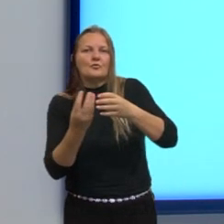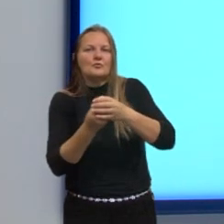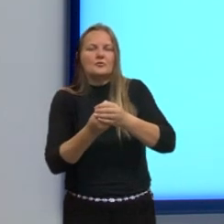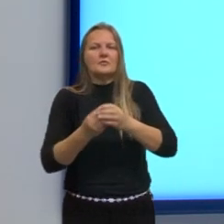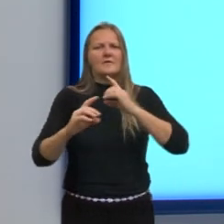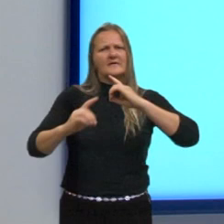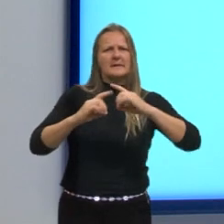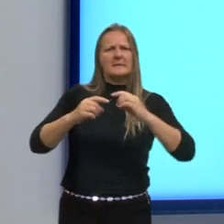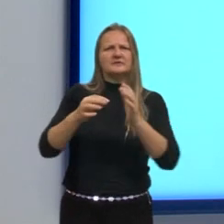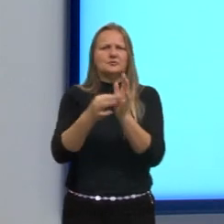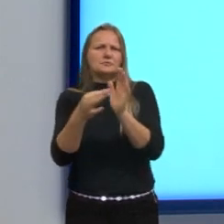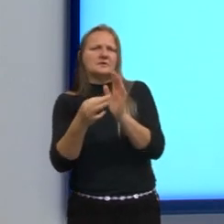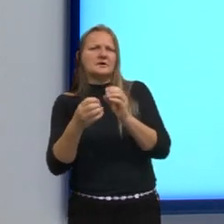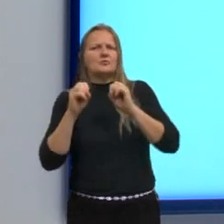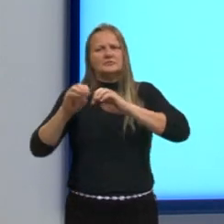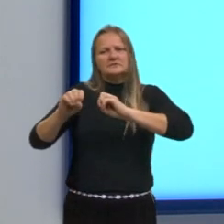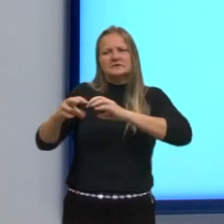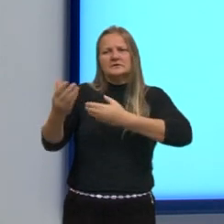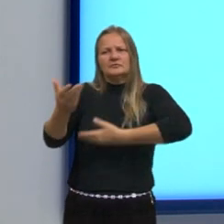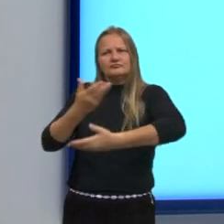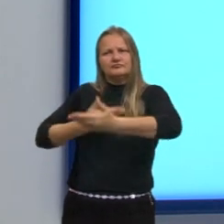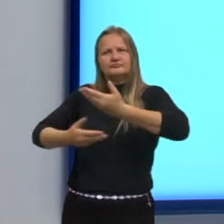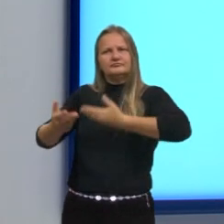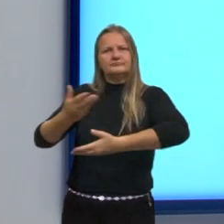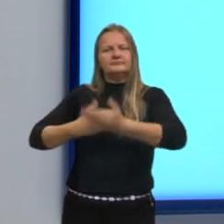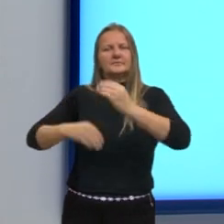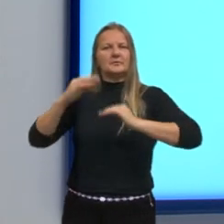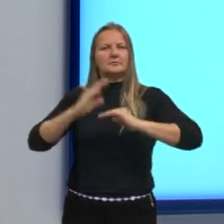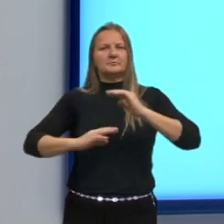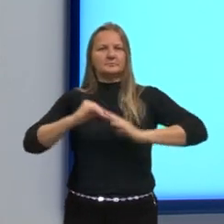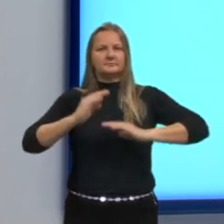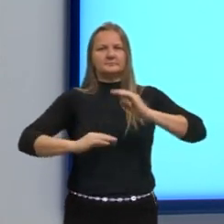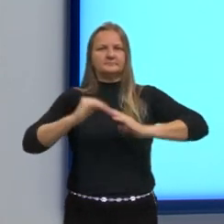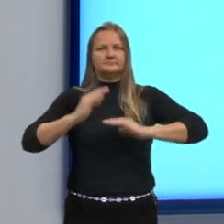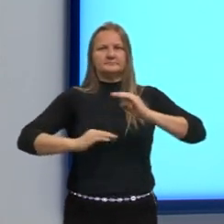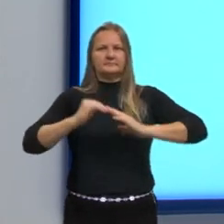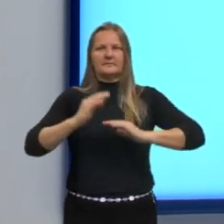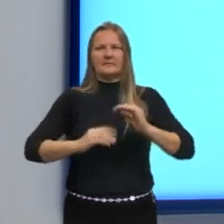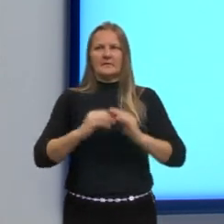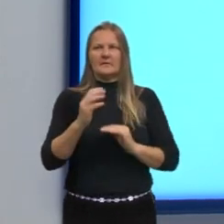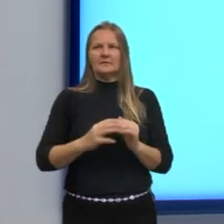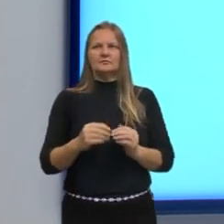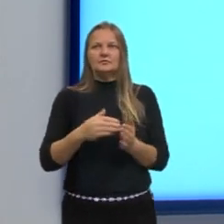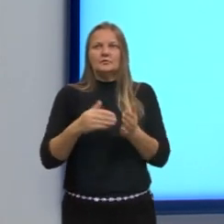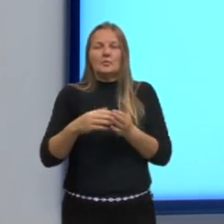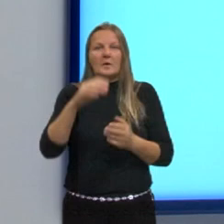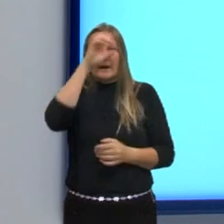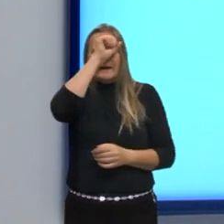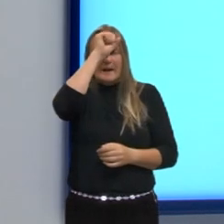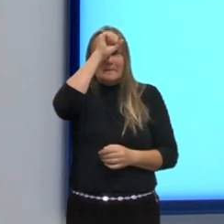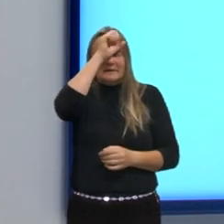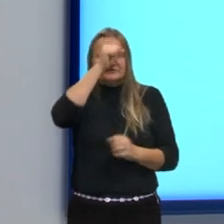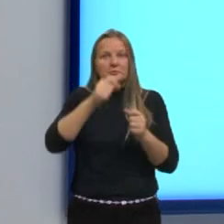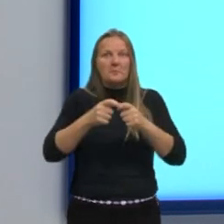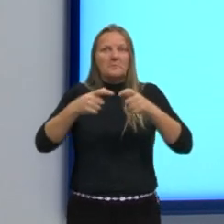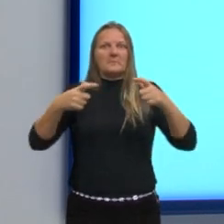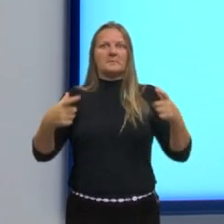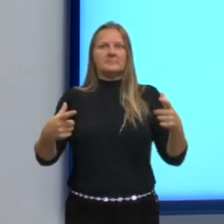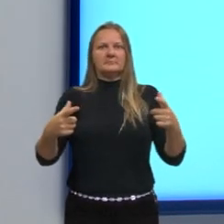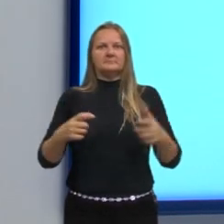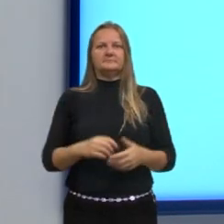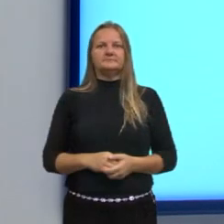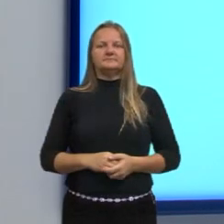debate temas, ensina alguém ou pratica. E aqui, tu aprende mais. Então,